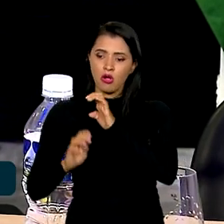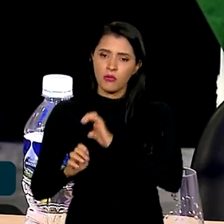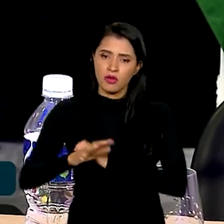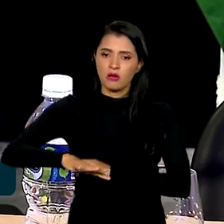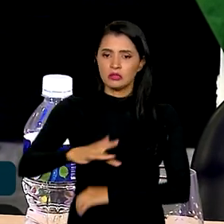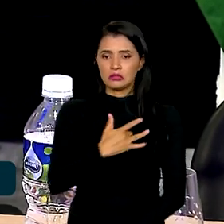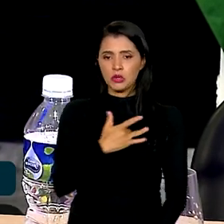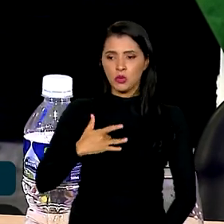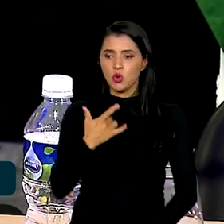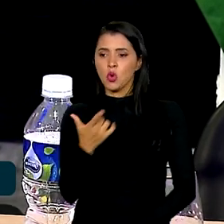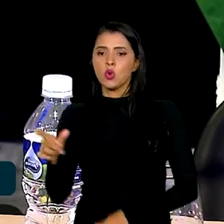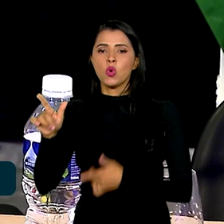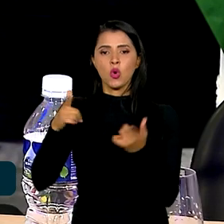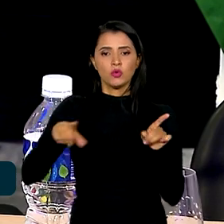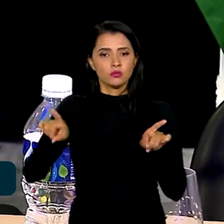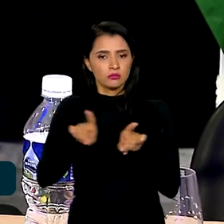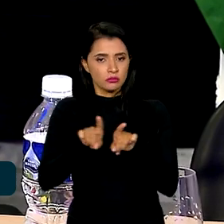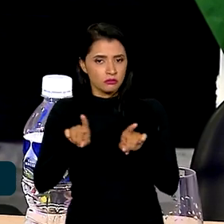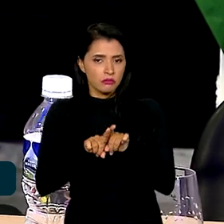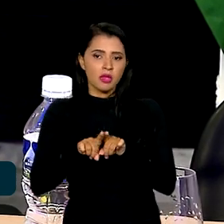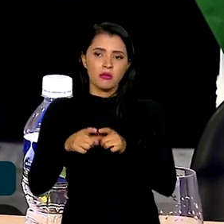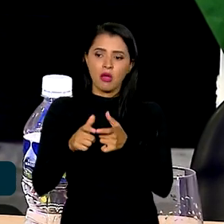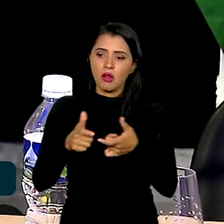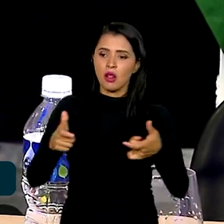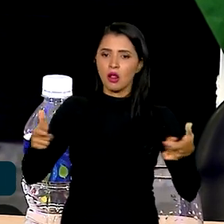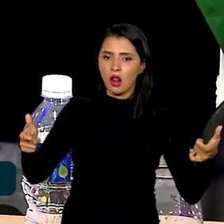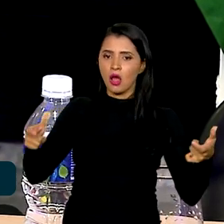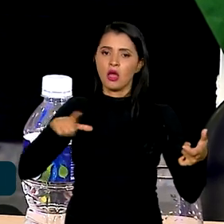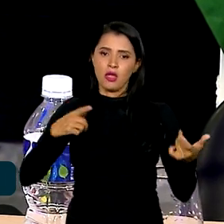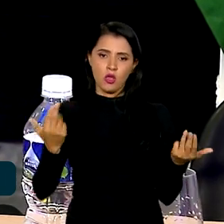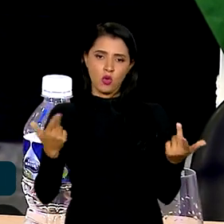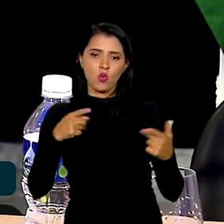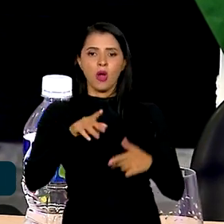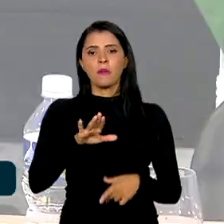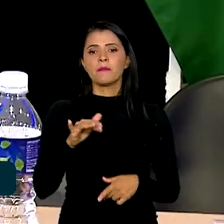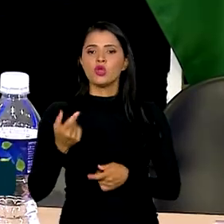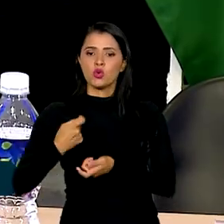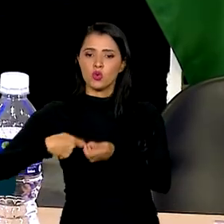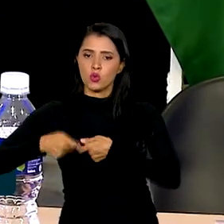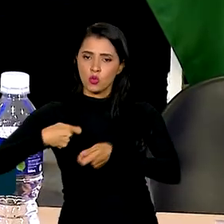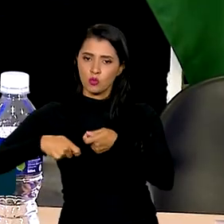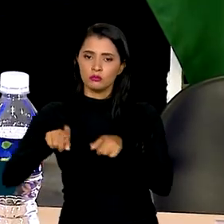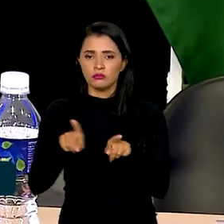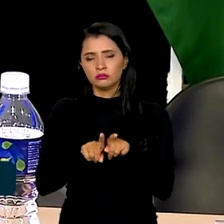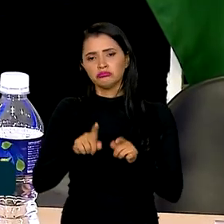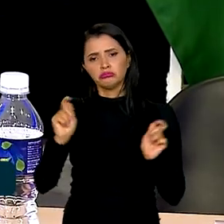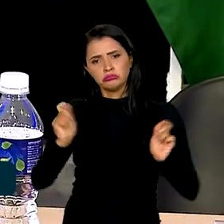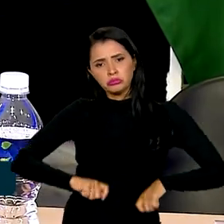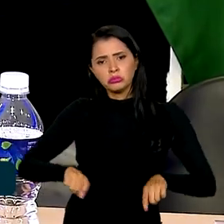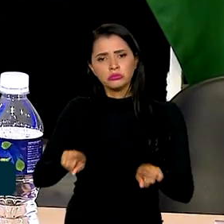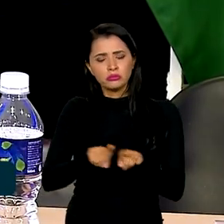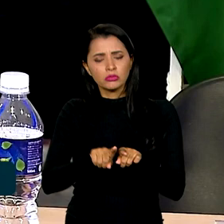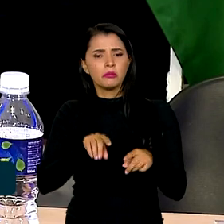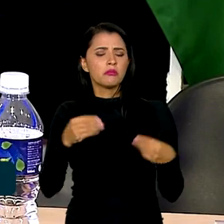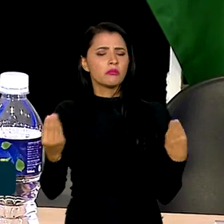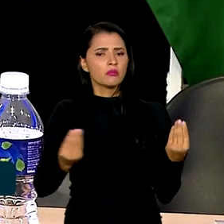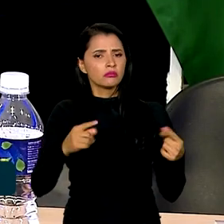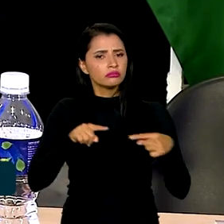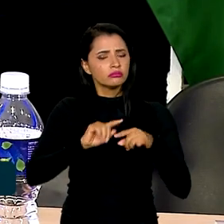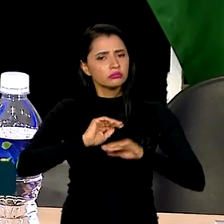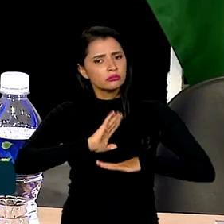saúde, mas em outras áreas mais abrangentes, como é da bioeconomia. A gente pode objetivamente